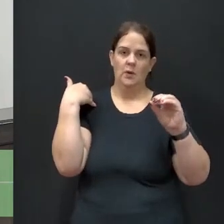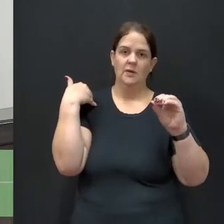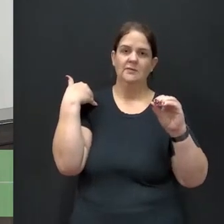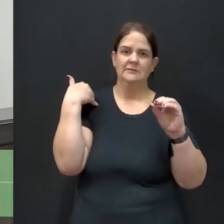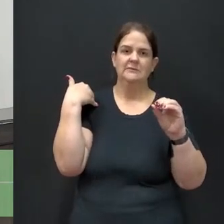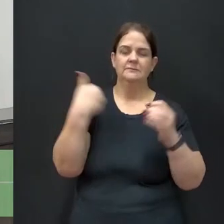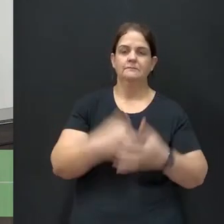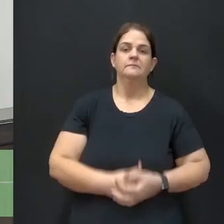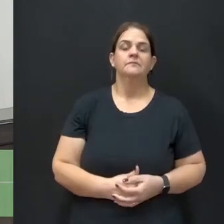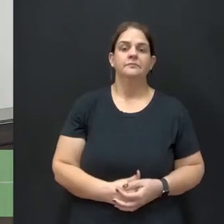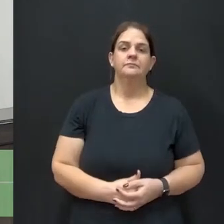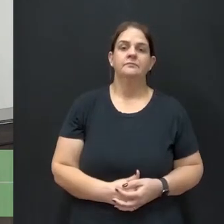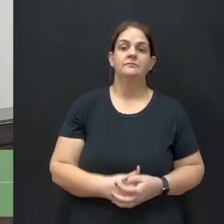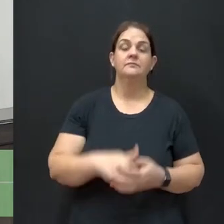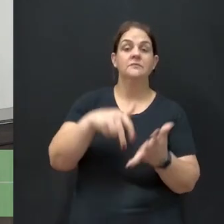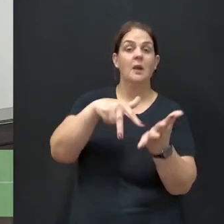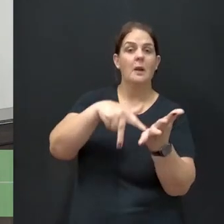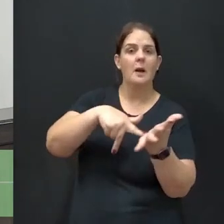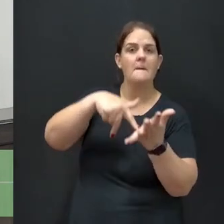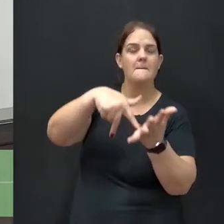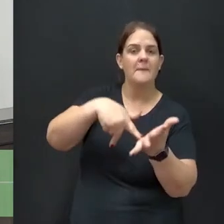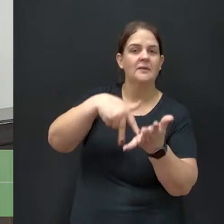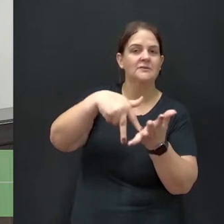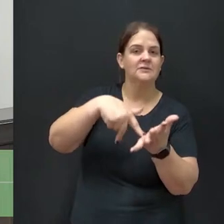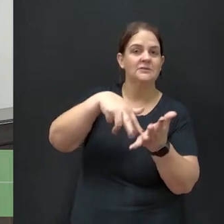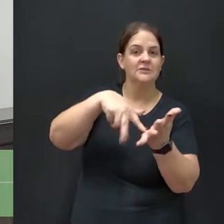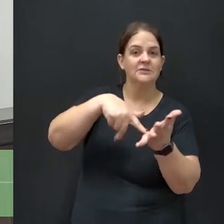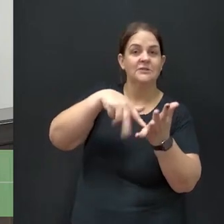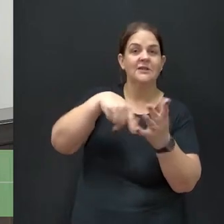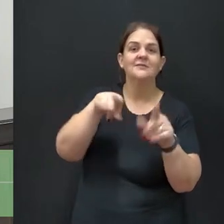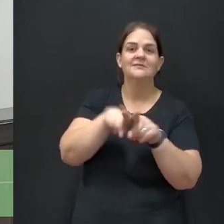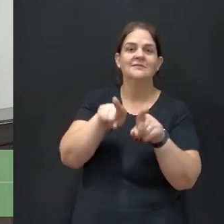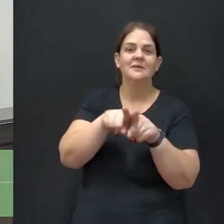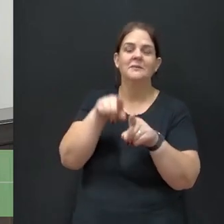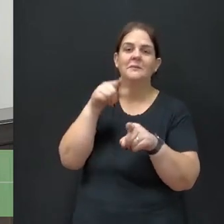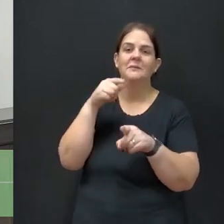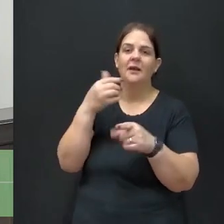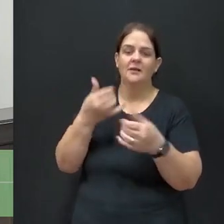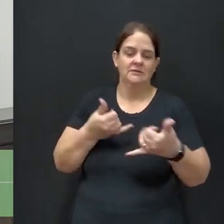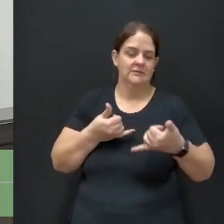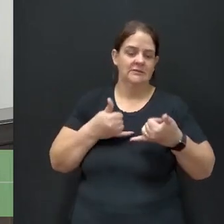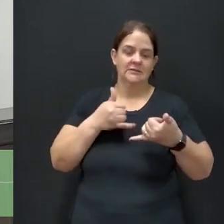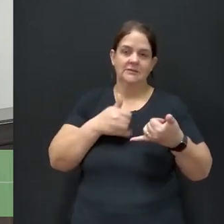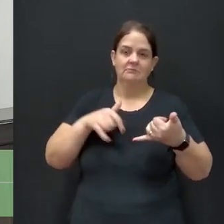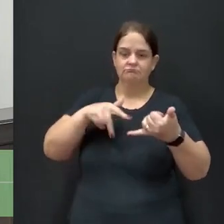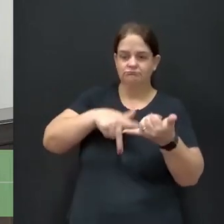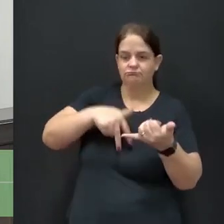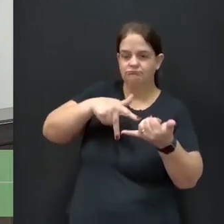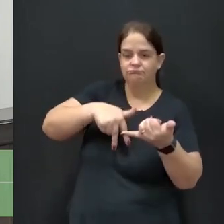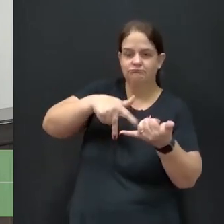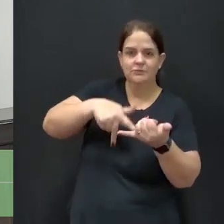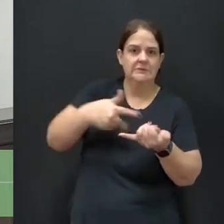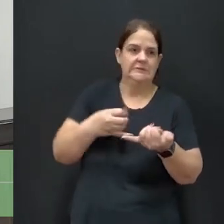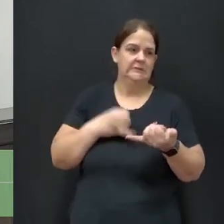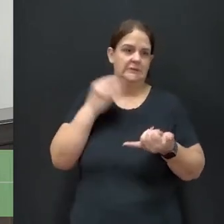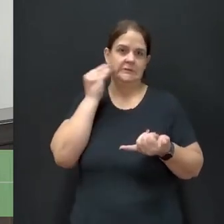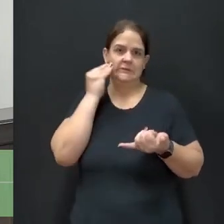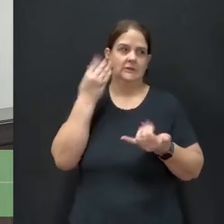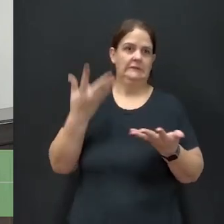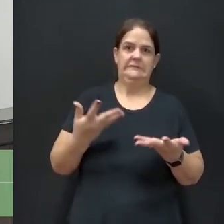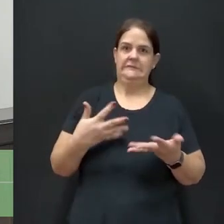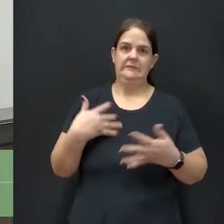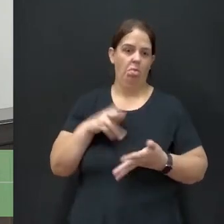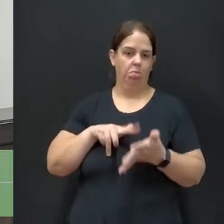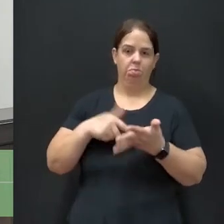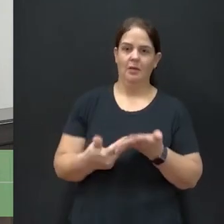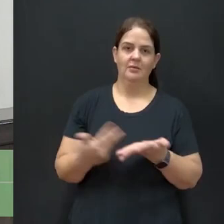gurizada. E o que mais me surpreende é que a gurizada está usando patinete e ao mesmo tempo operando celular. Se eu tentar fazer um negócio desse, no mínimo eu vou me